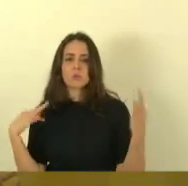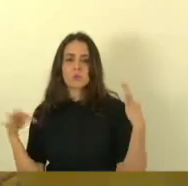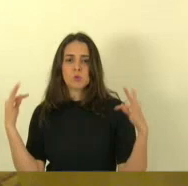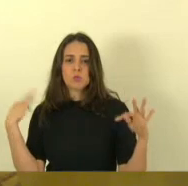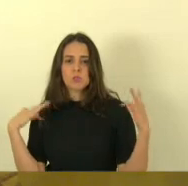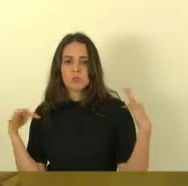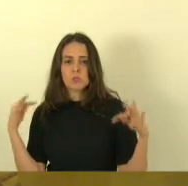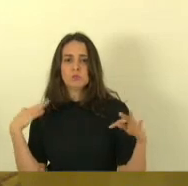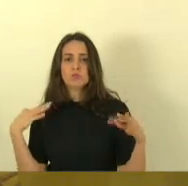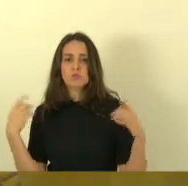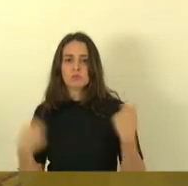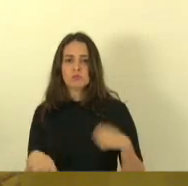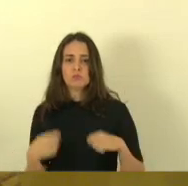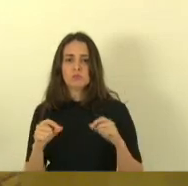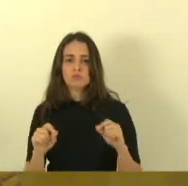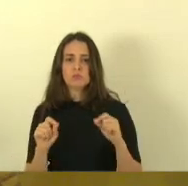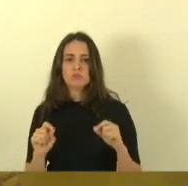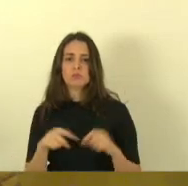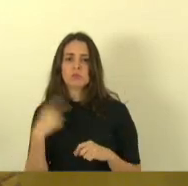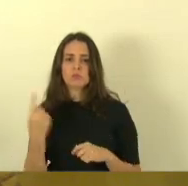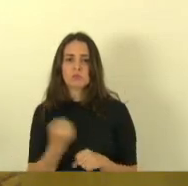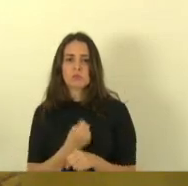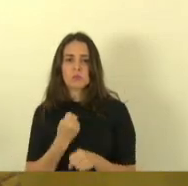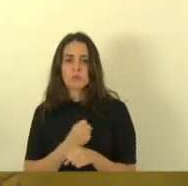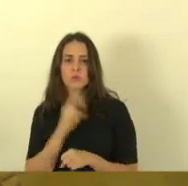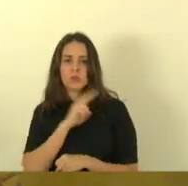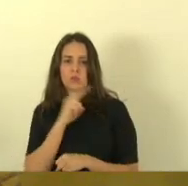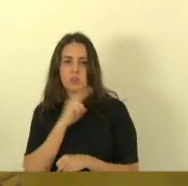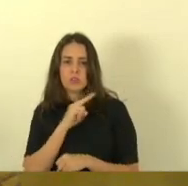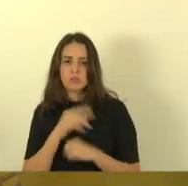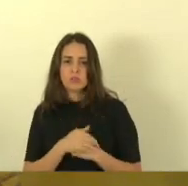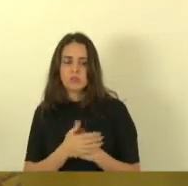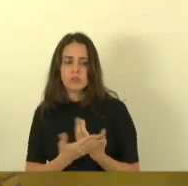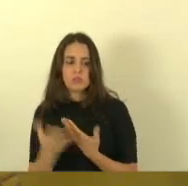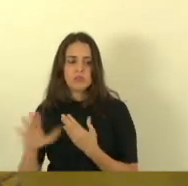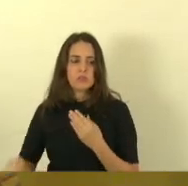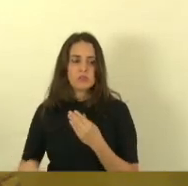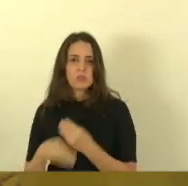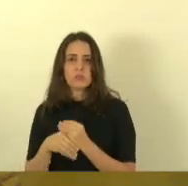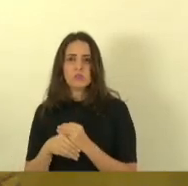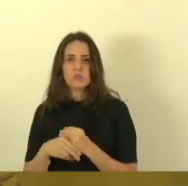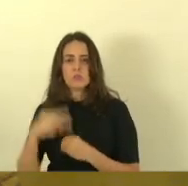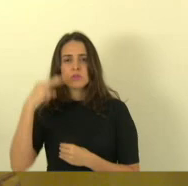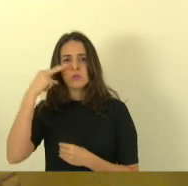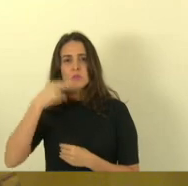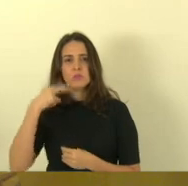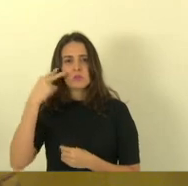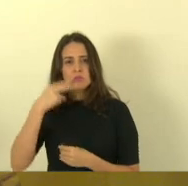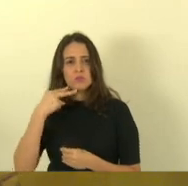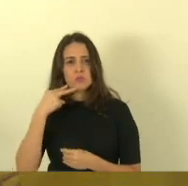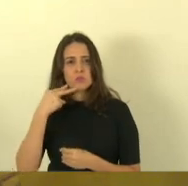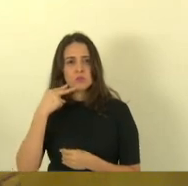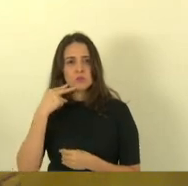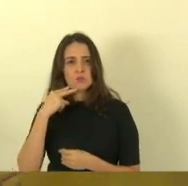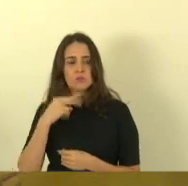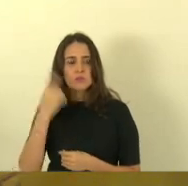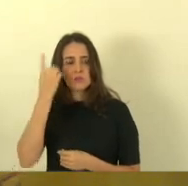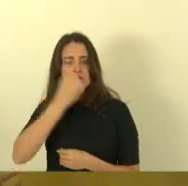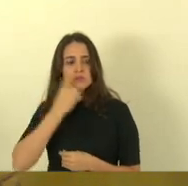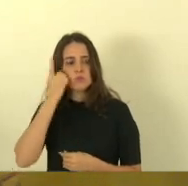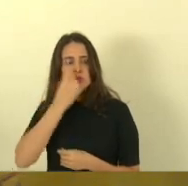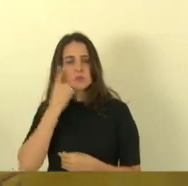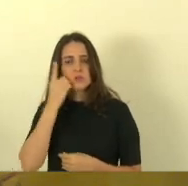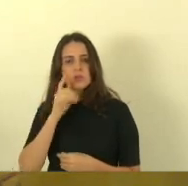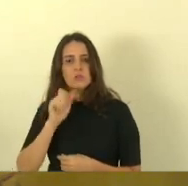grande e que necessita dessas obras urgentemente eu concedo a parte ao nobre vereador Alcântara ao nobre deputado